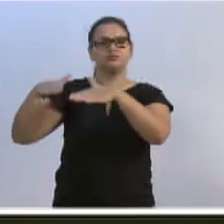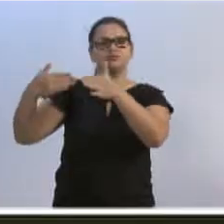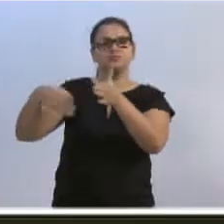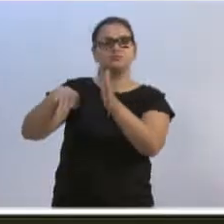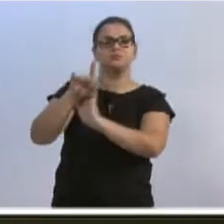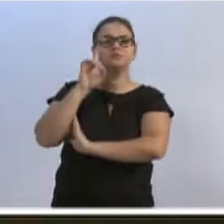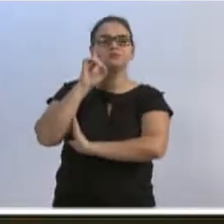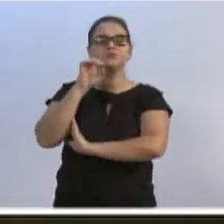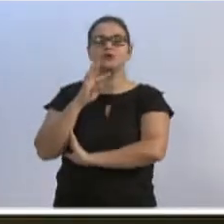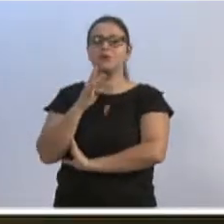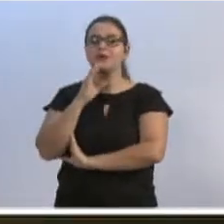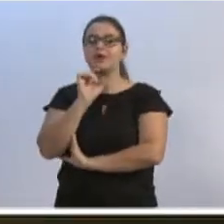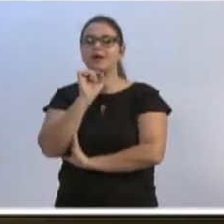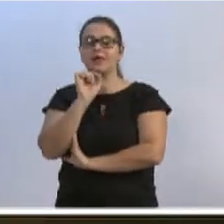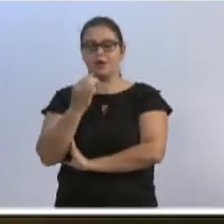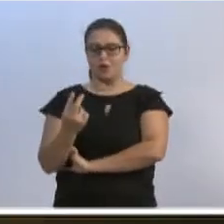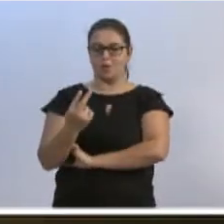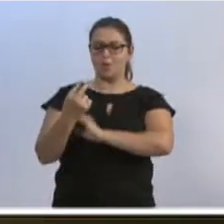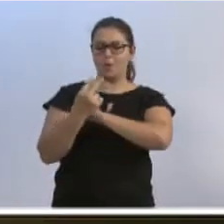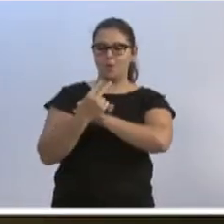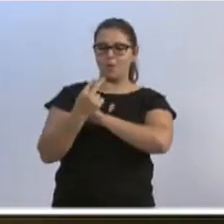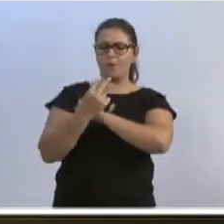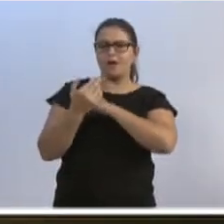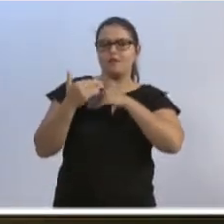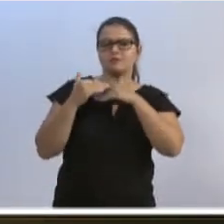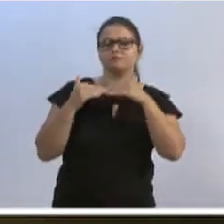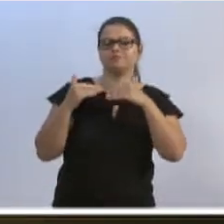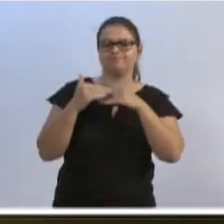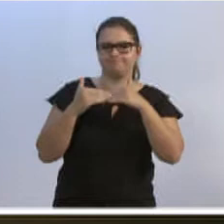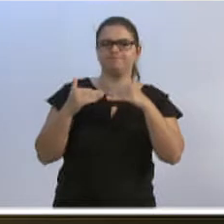de conhecer quem cuidava de mim com tanto carinho.